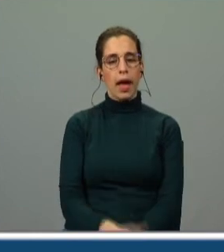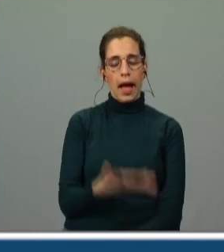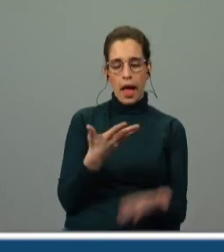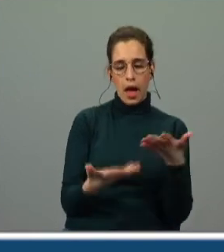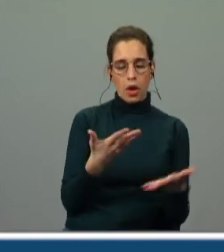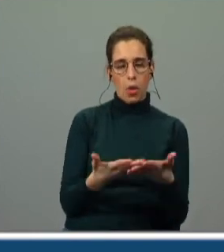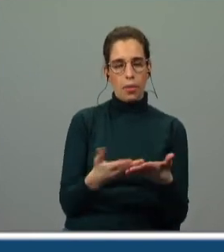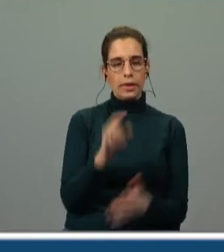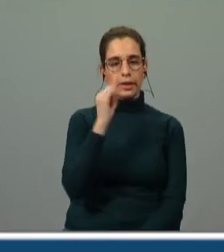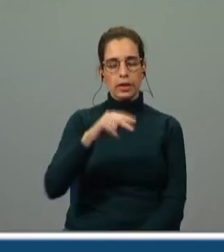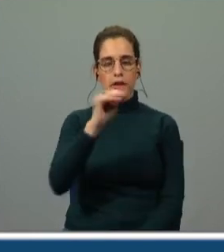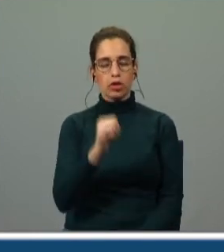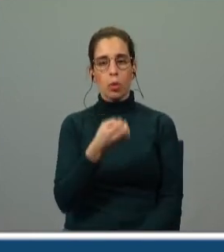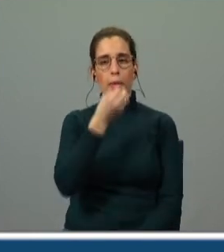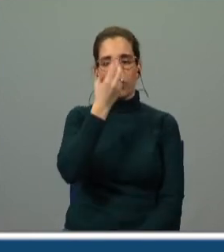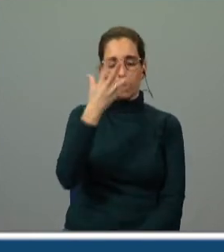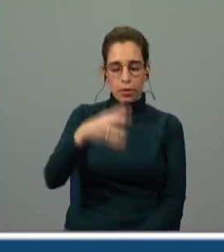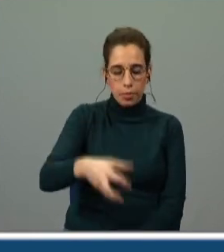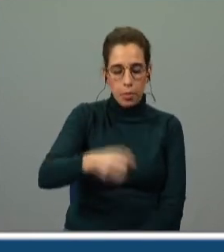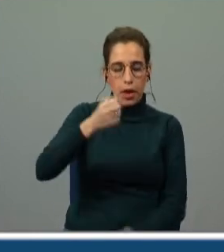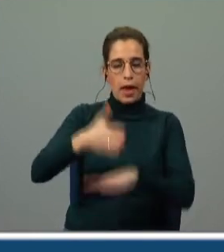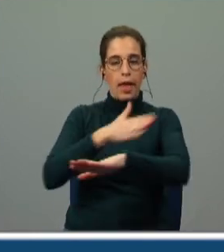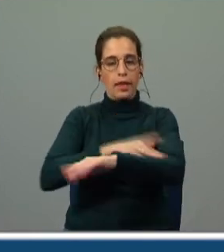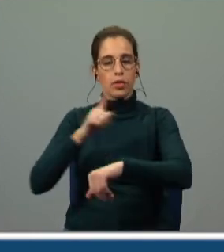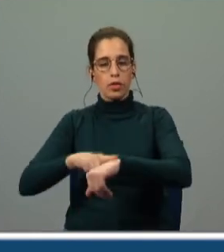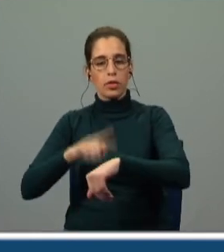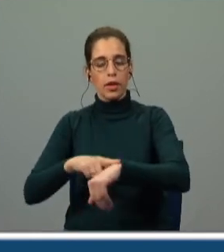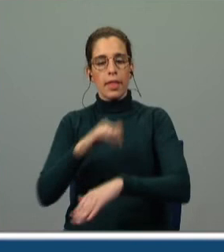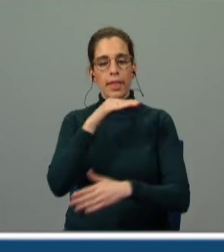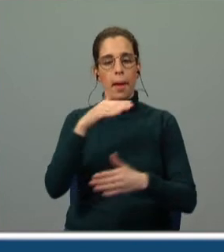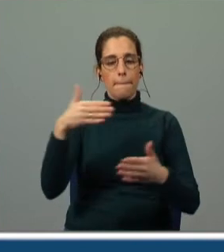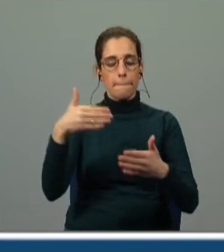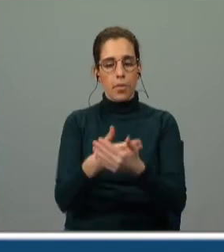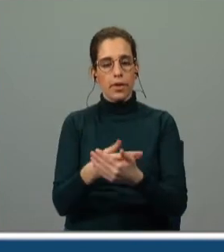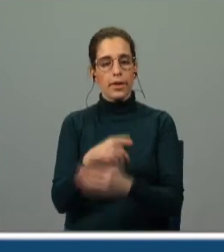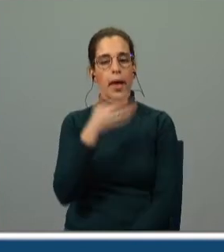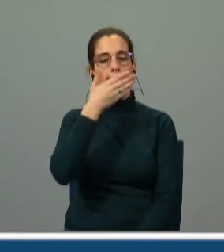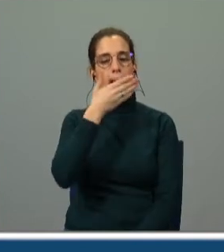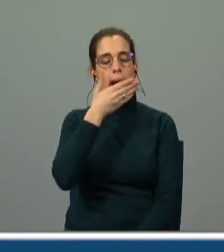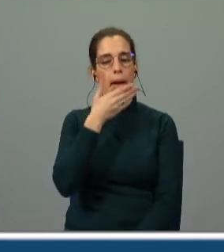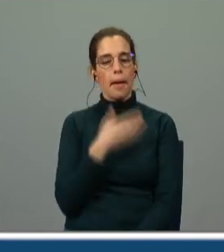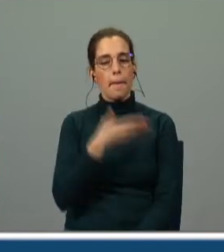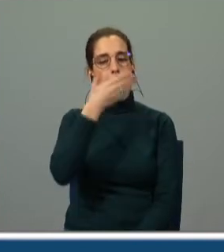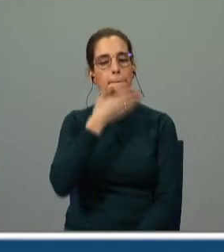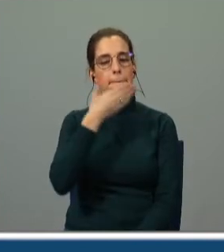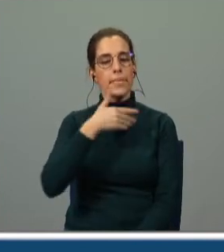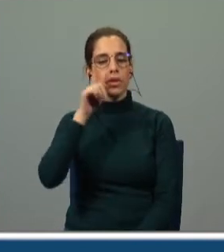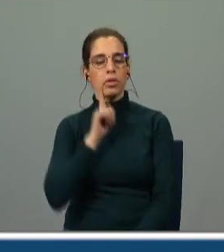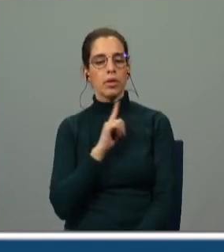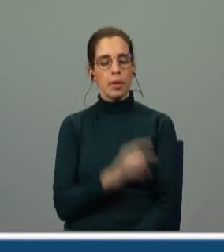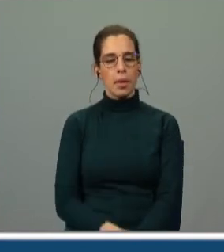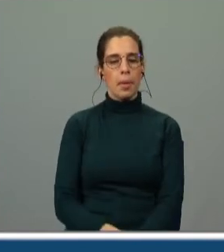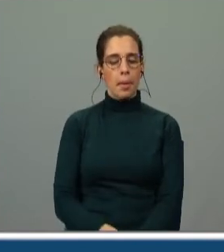com uma flor que foi apanhada antes do tempo tal está a morte à pálida donzela Inês uma jovem mulher perdeu o tom